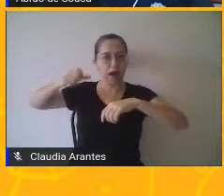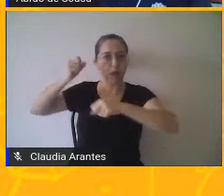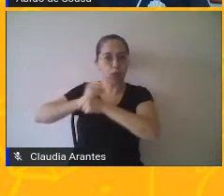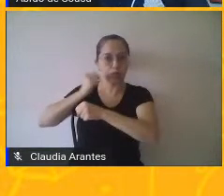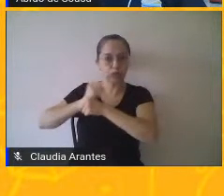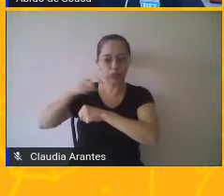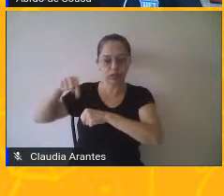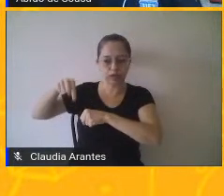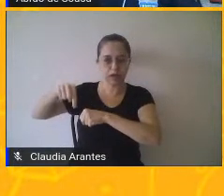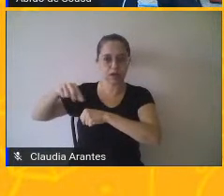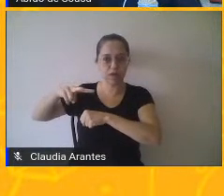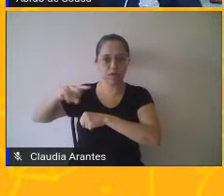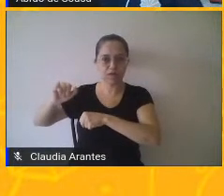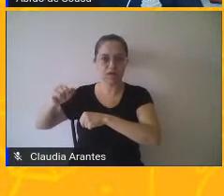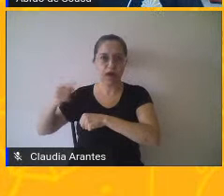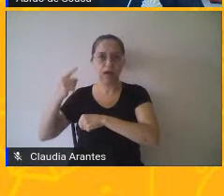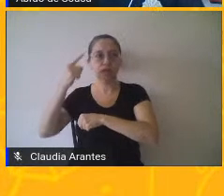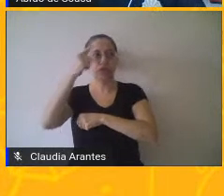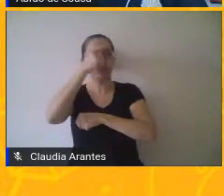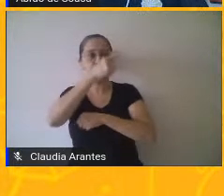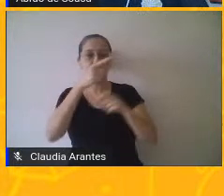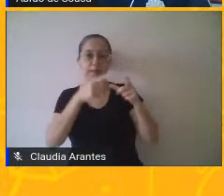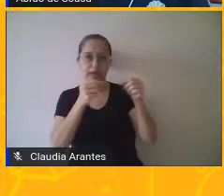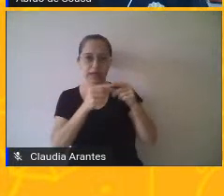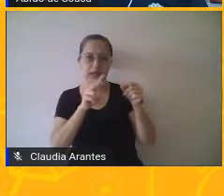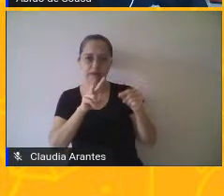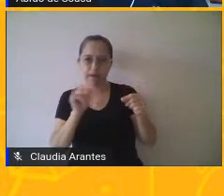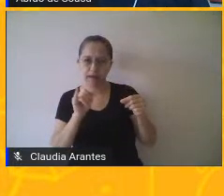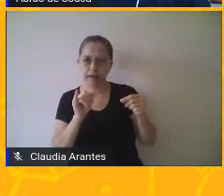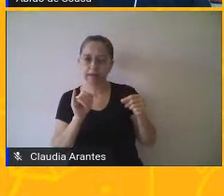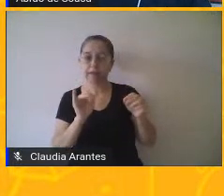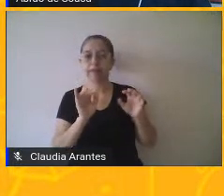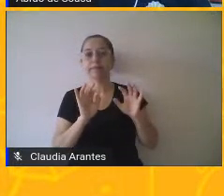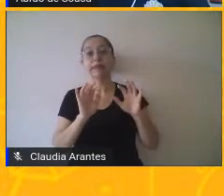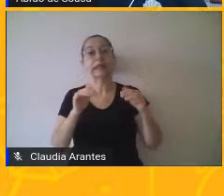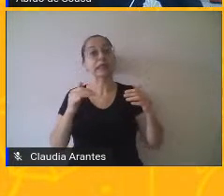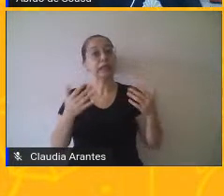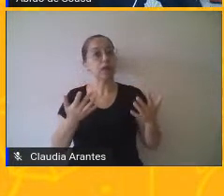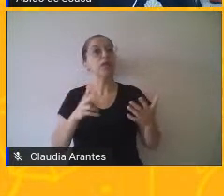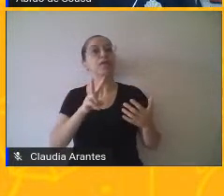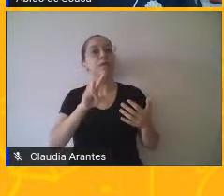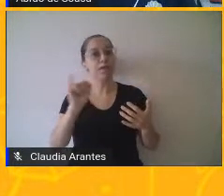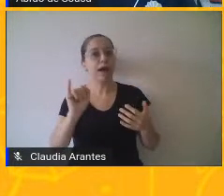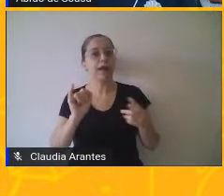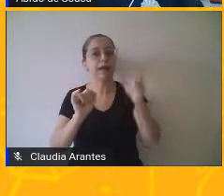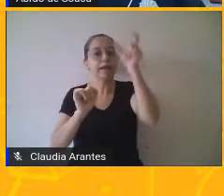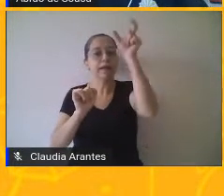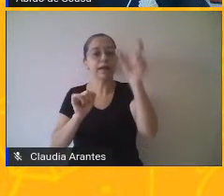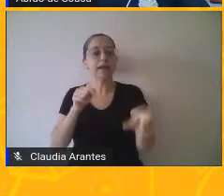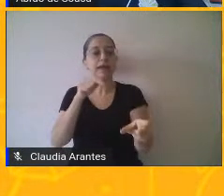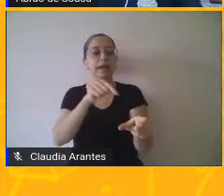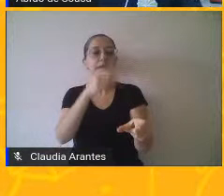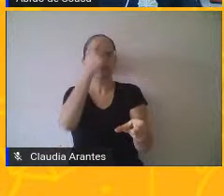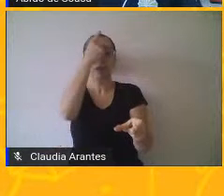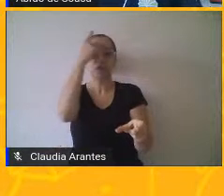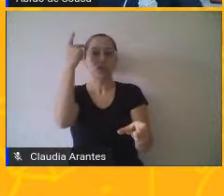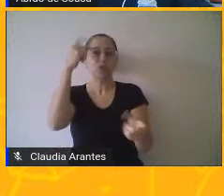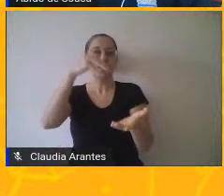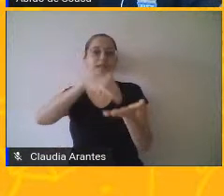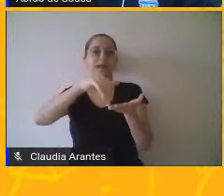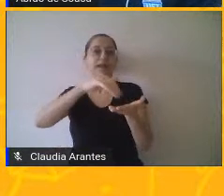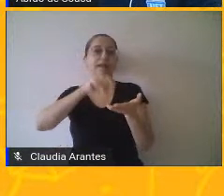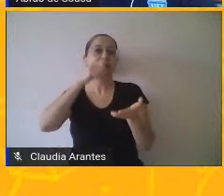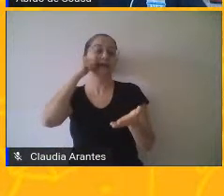representando essa instituição que é grande. E assim acontece com todas as outras áreas de conhecimento. Não é verdade?